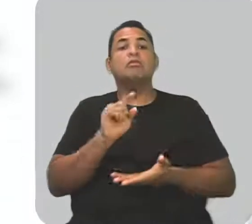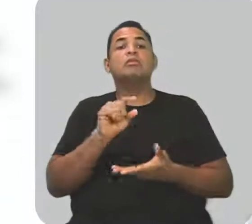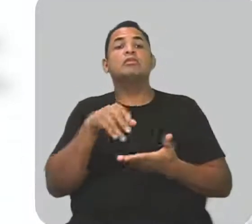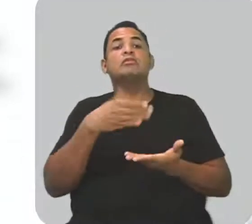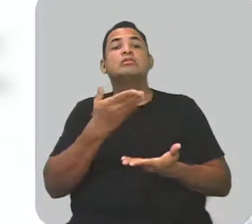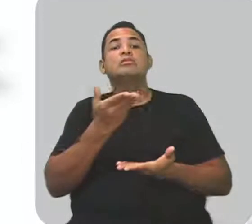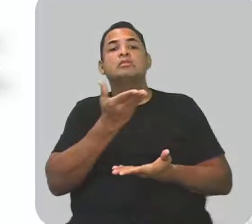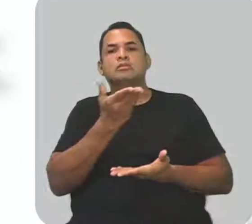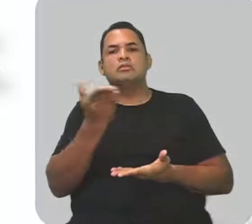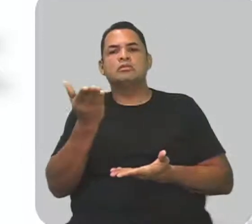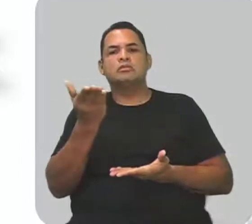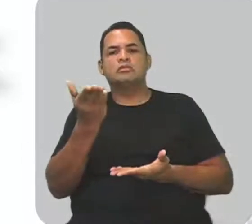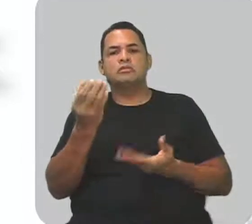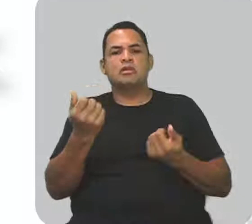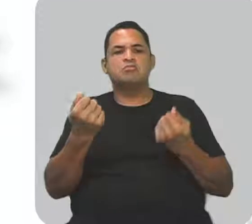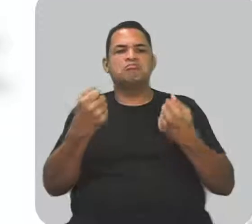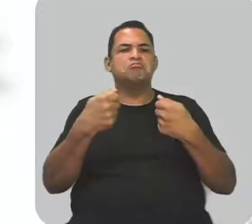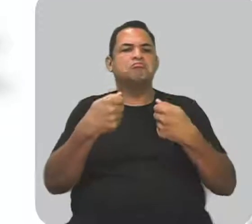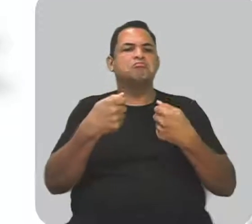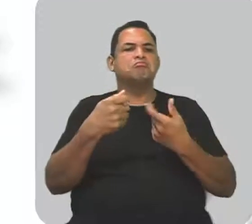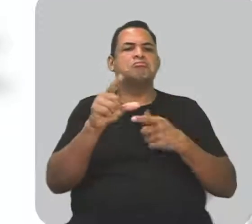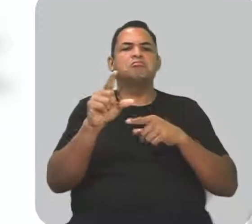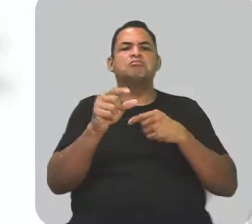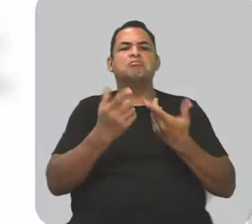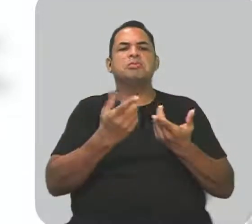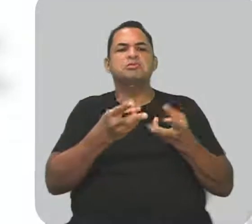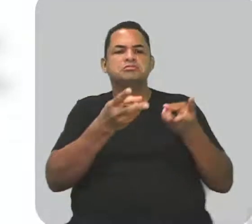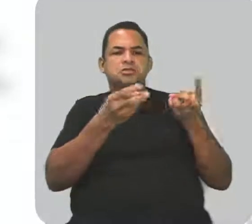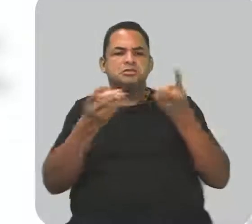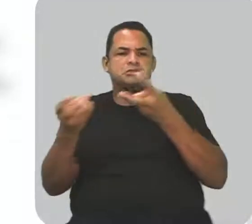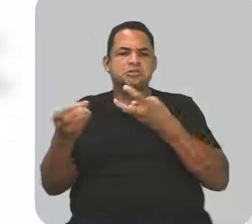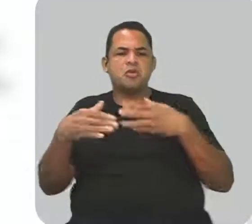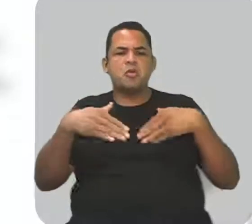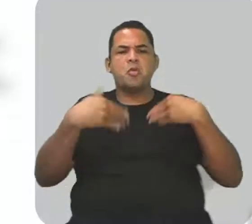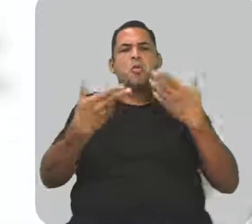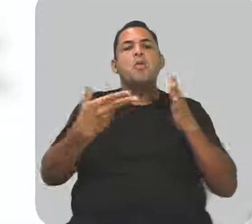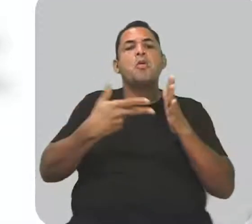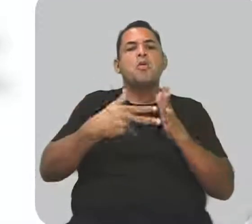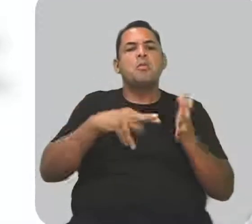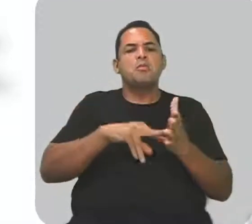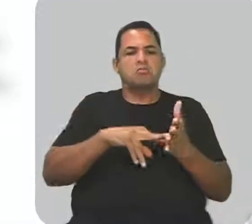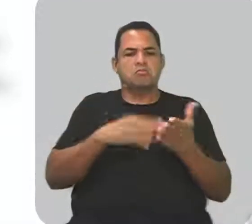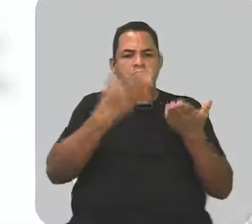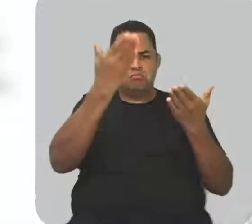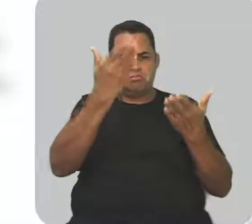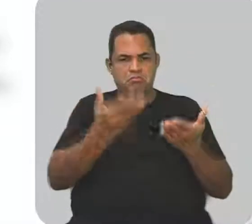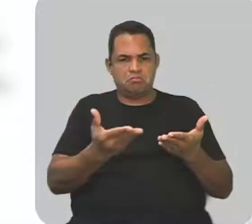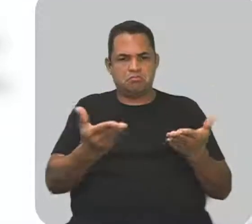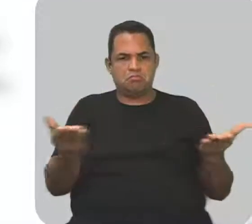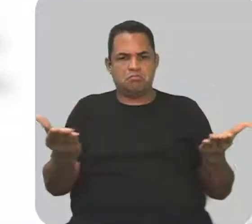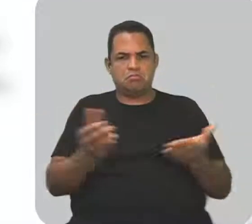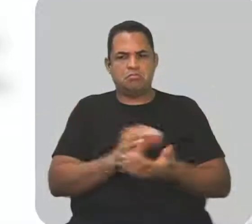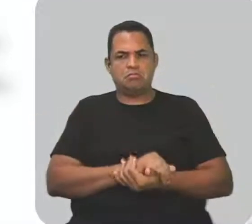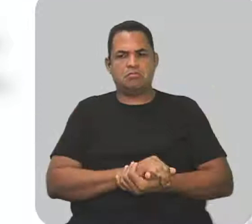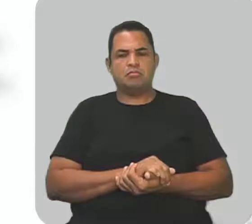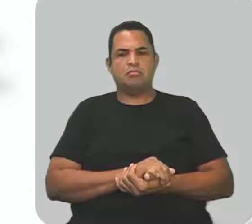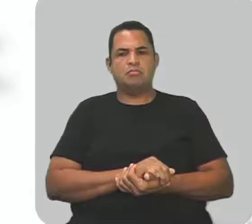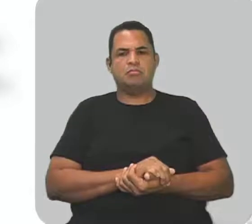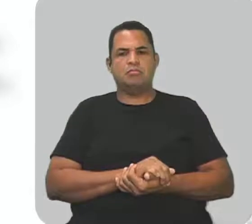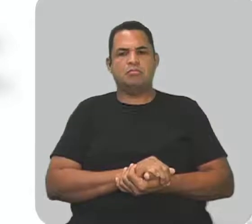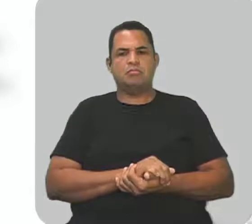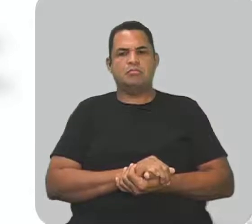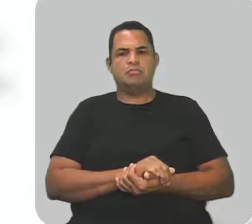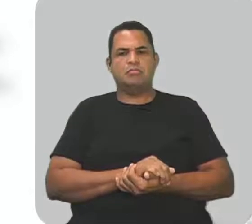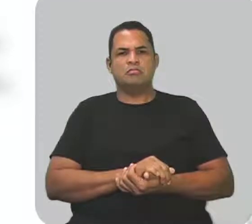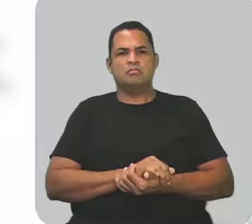amados, o a gente pode tirar daí? Qual o sentido? Qual é o sentido que está aí? Se